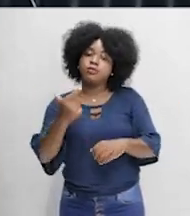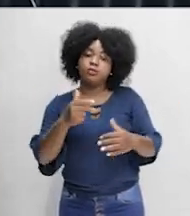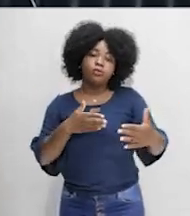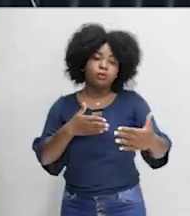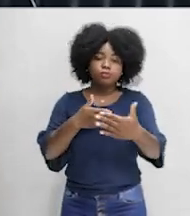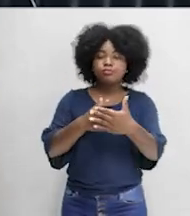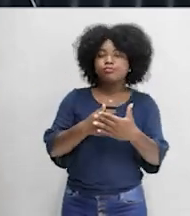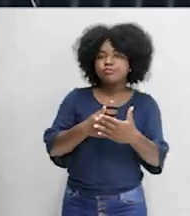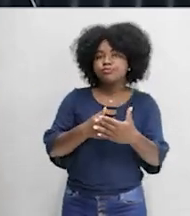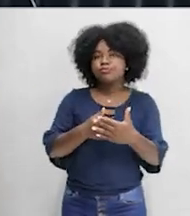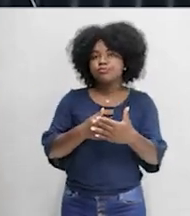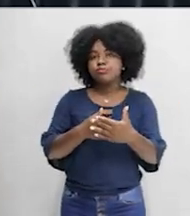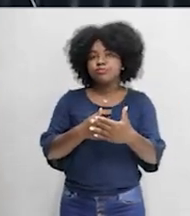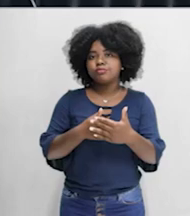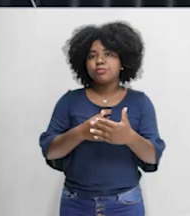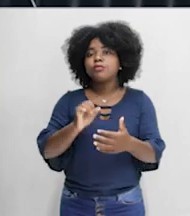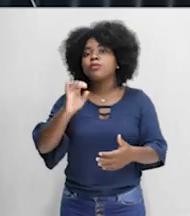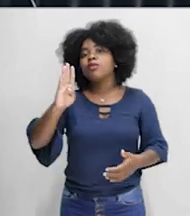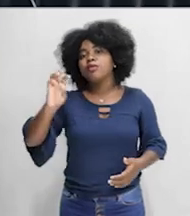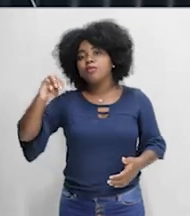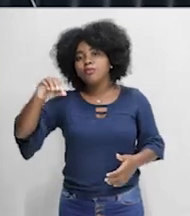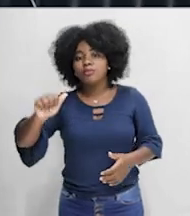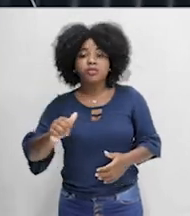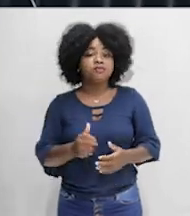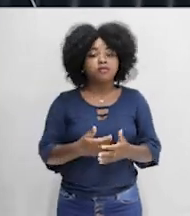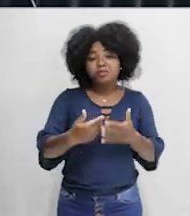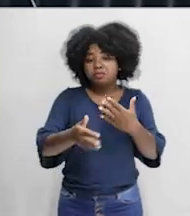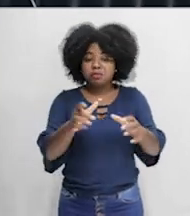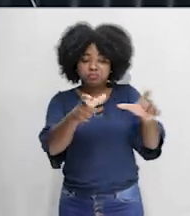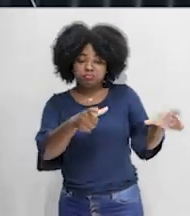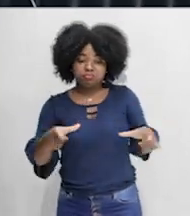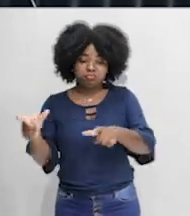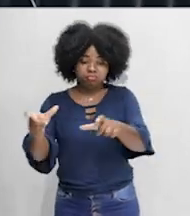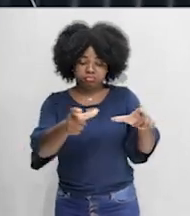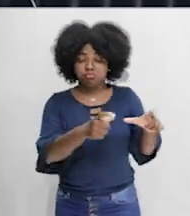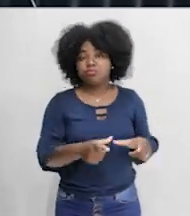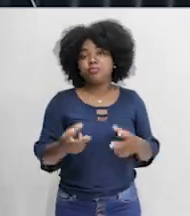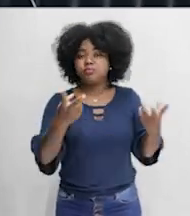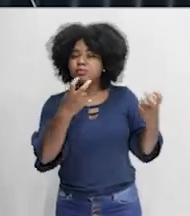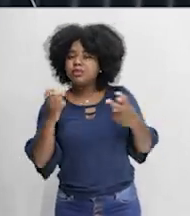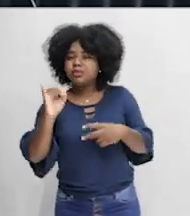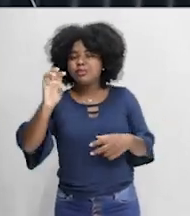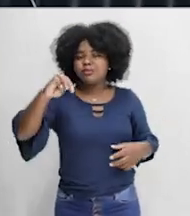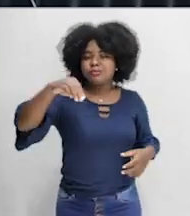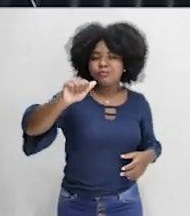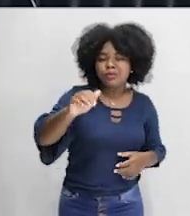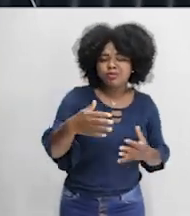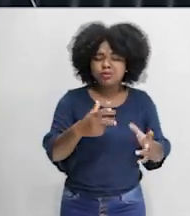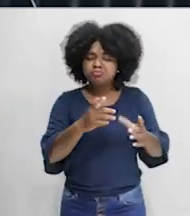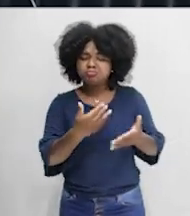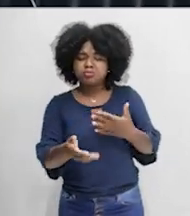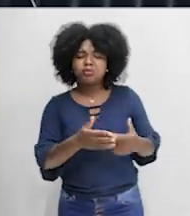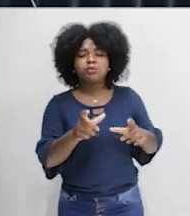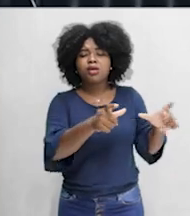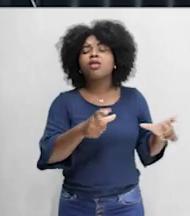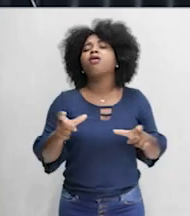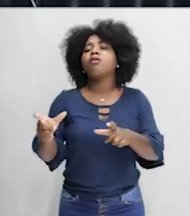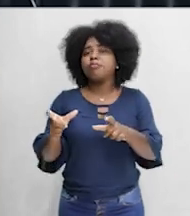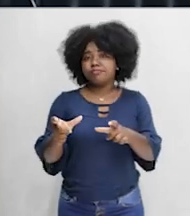específica. Olha, só entra aqui, não. O IBAMA, ele vai lá em todo local. Por isso que a gente vê muito o IBAMA sendo citado. O IBAMA multou o cara que está